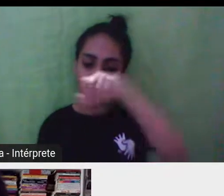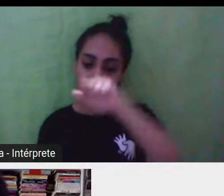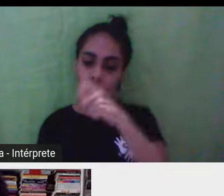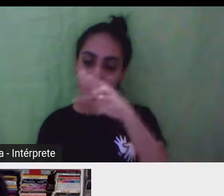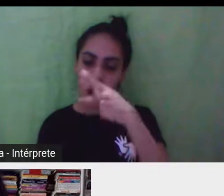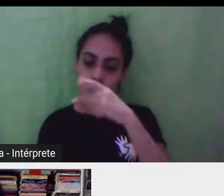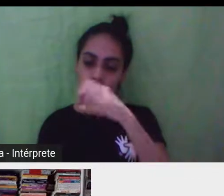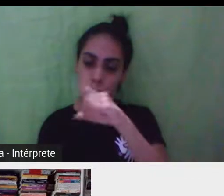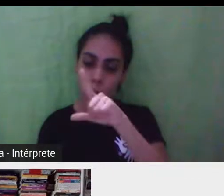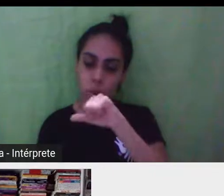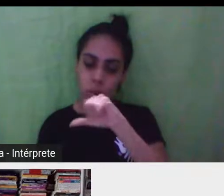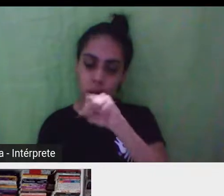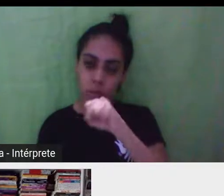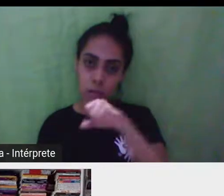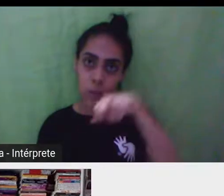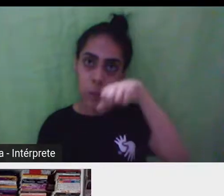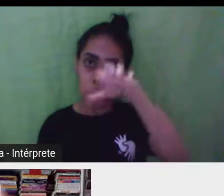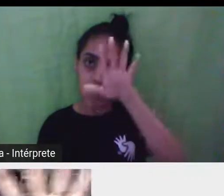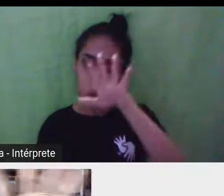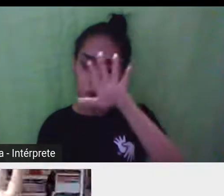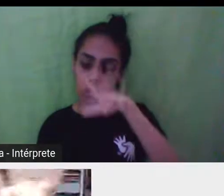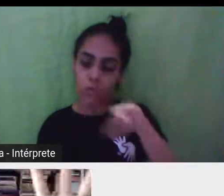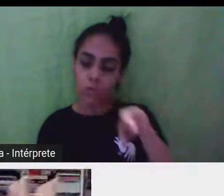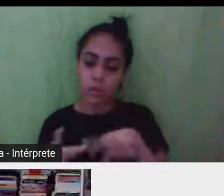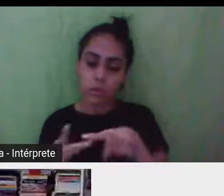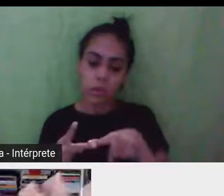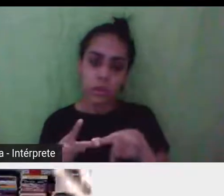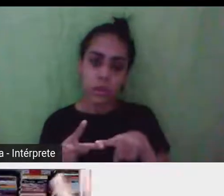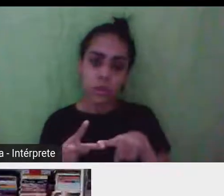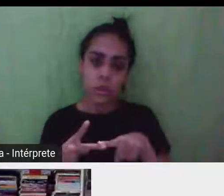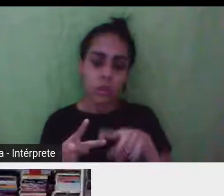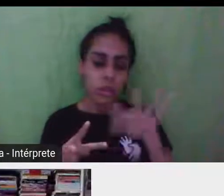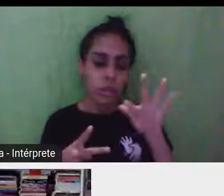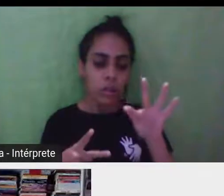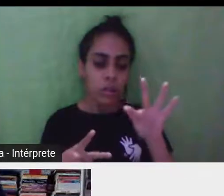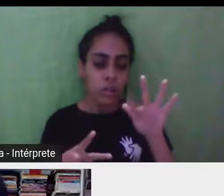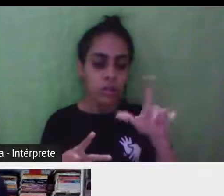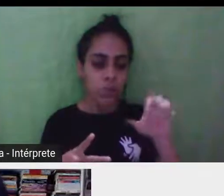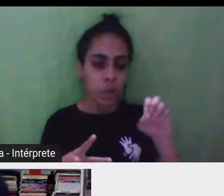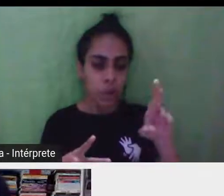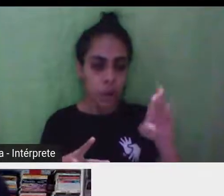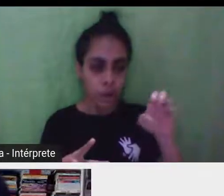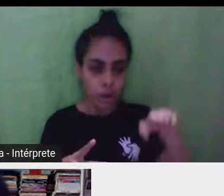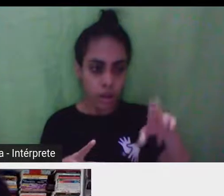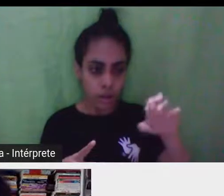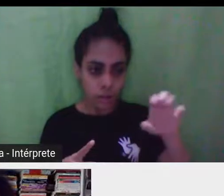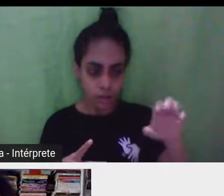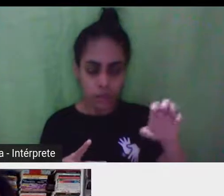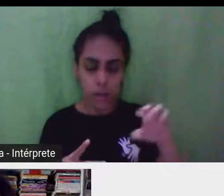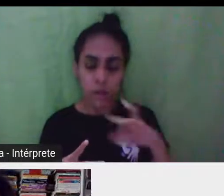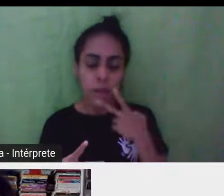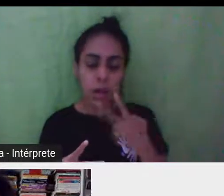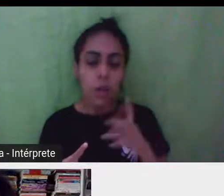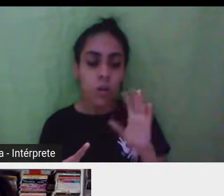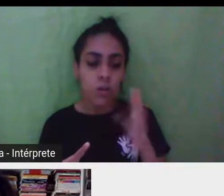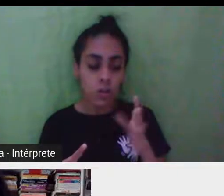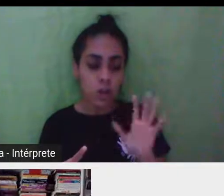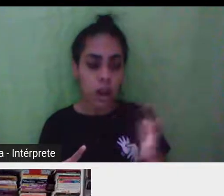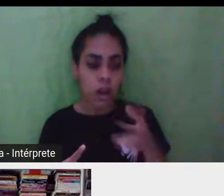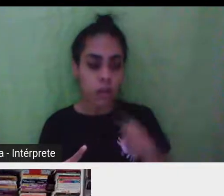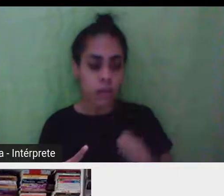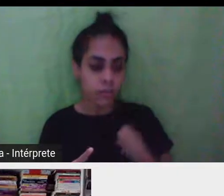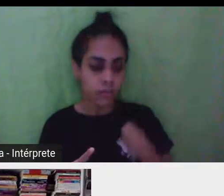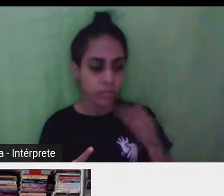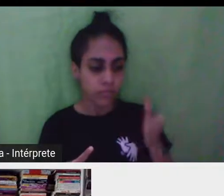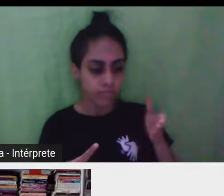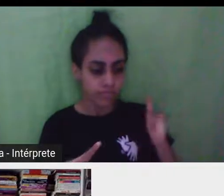O é norte e o que é sul, né? É, eu não sei muito bem localizar. Eu já estive em Florença, mas não estive em Nápoles.